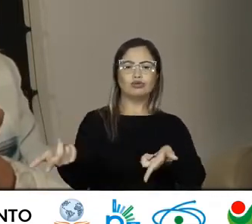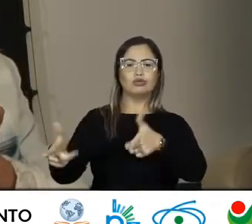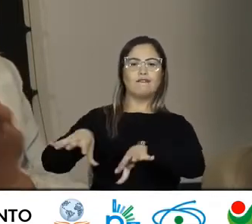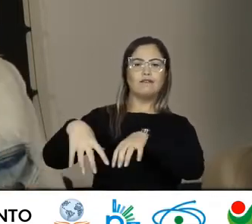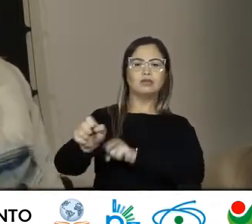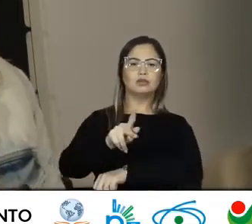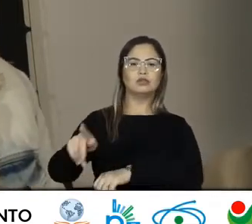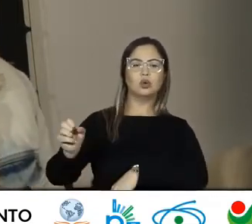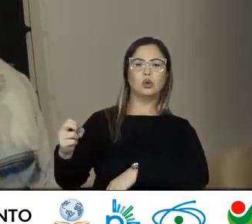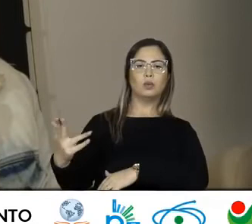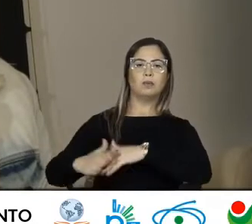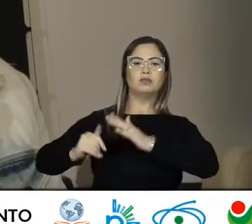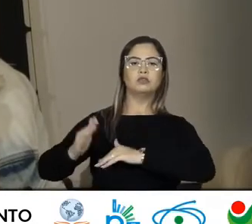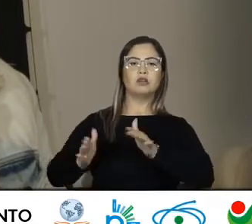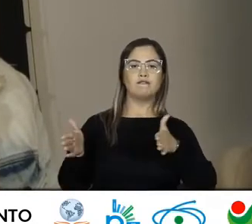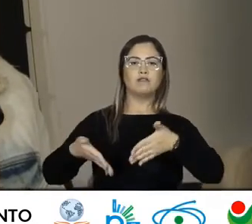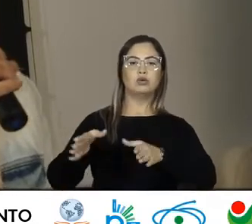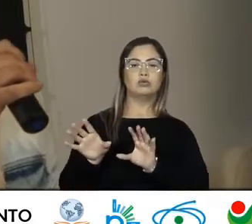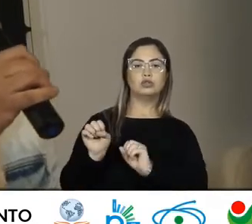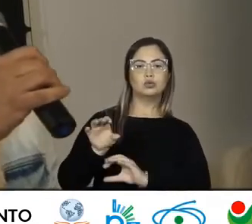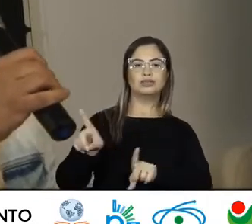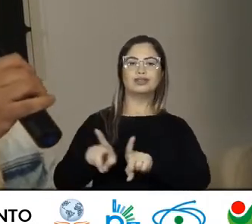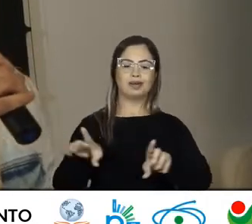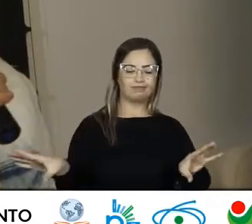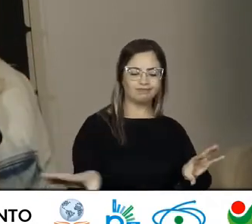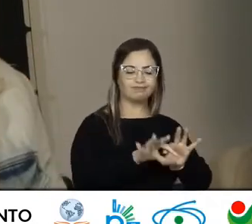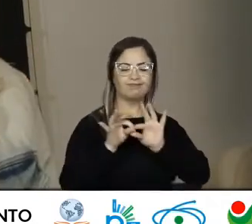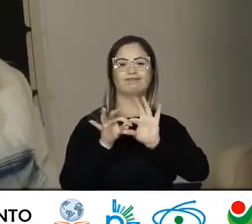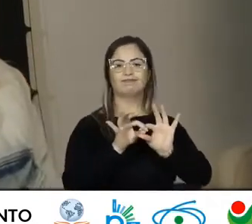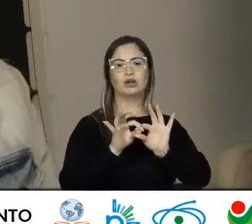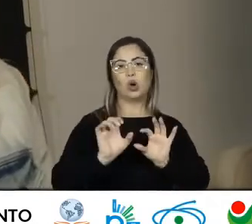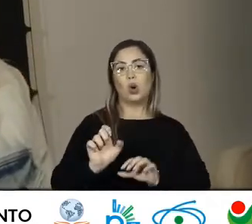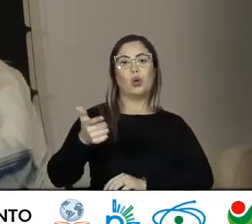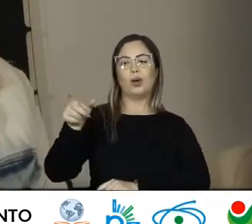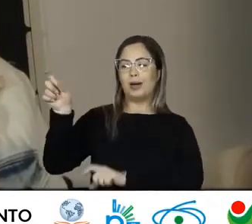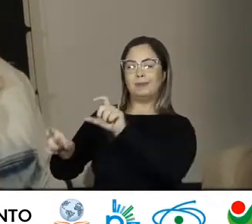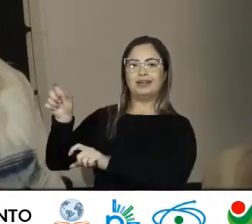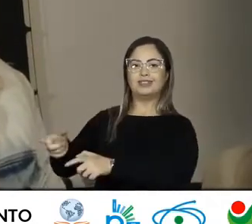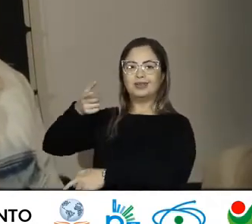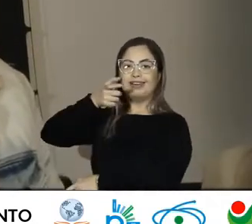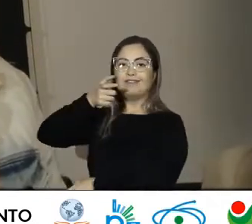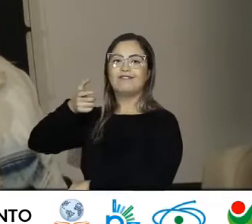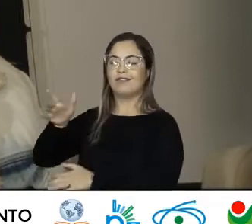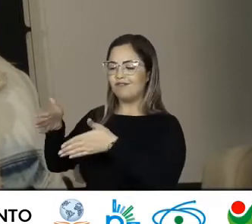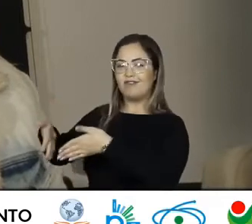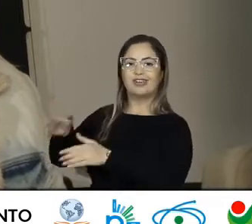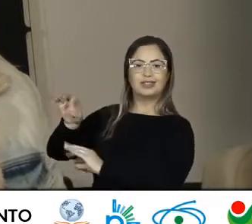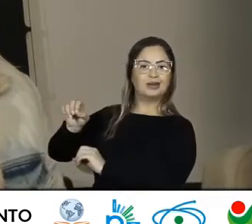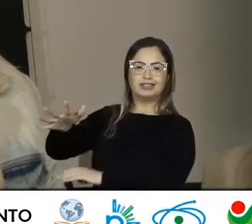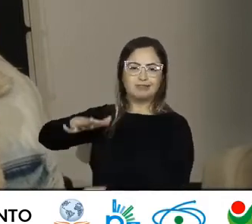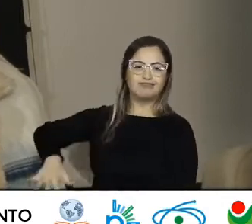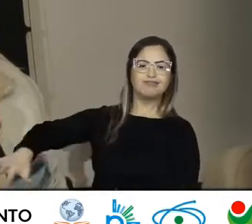Ou de profissionais Ligados à educação Ou pessoas Que se interessam Pelas temáticas Da educação De maneira geral É